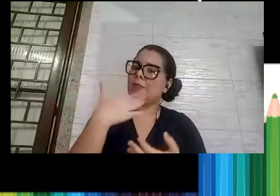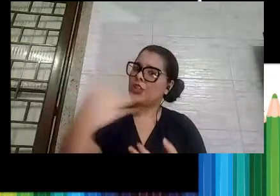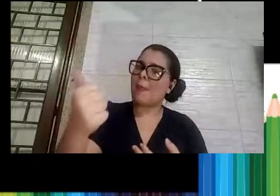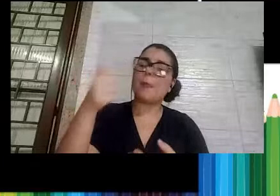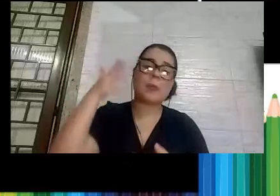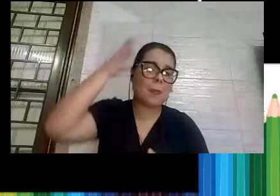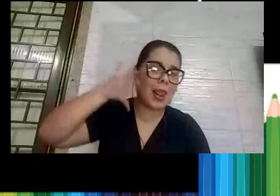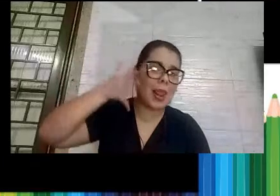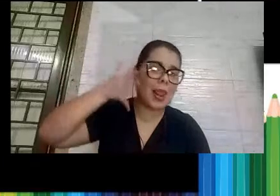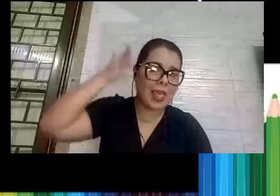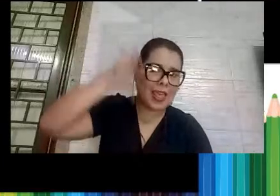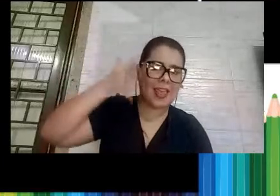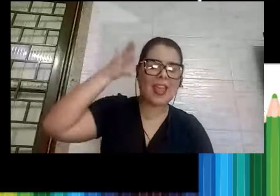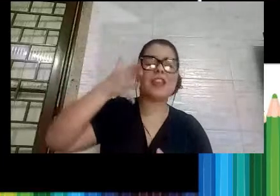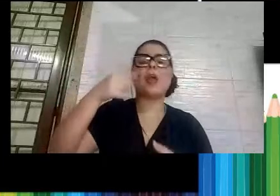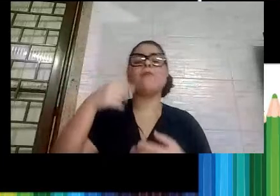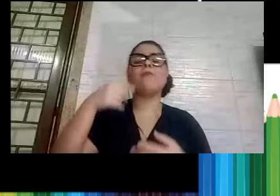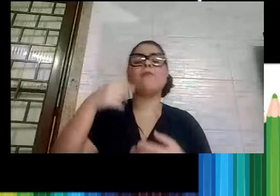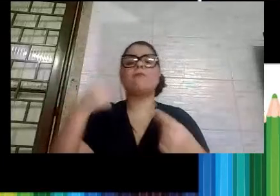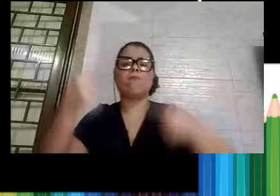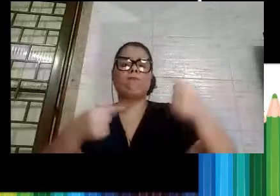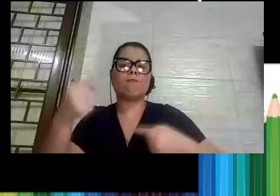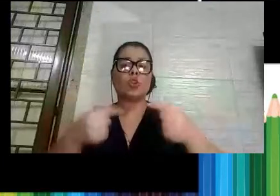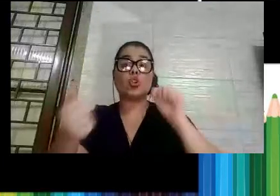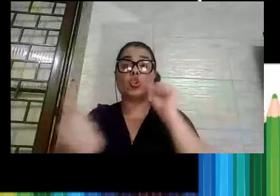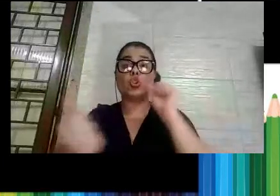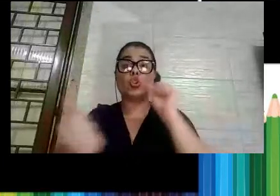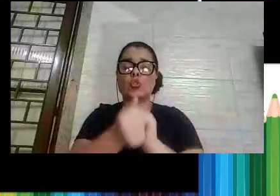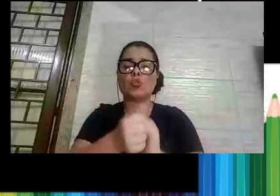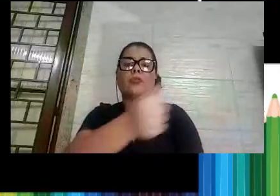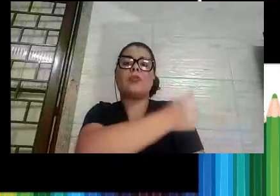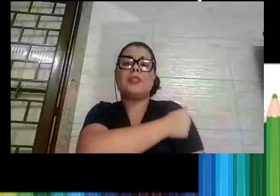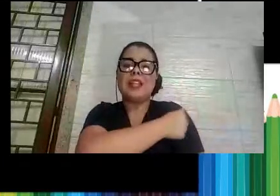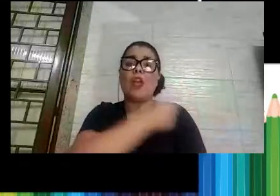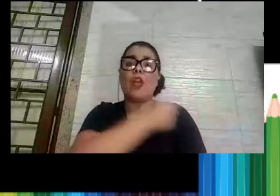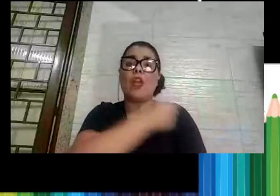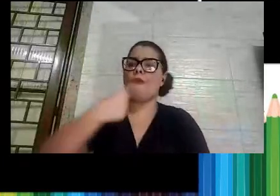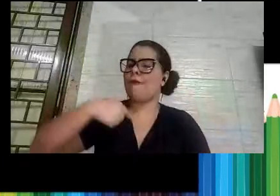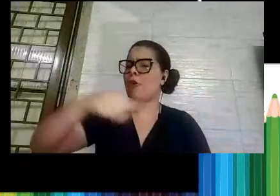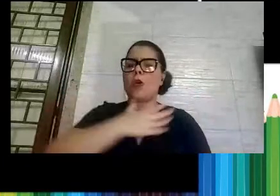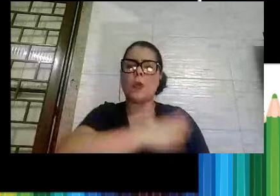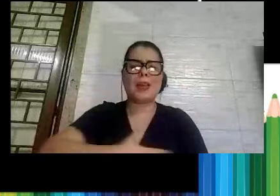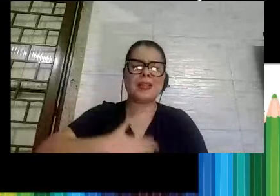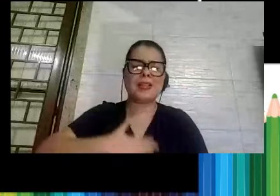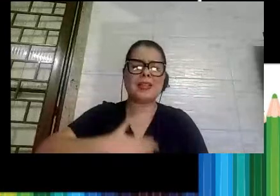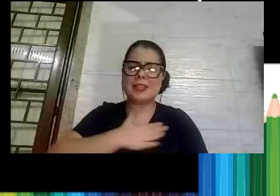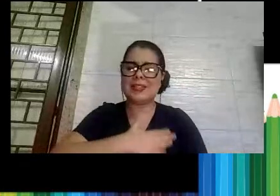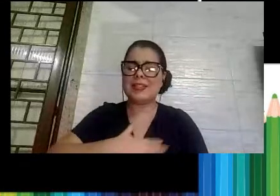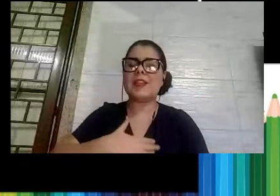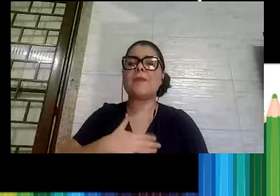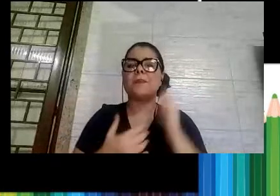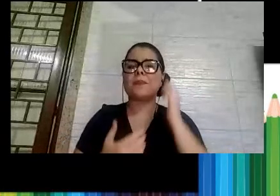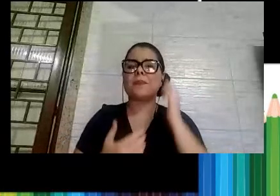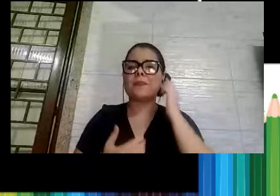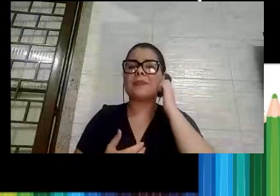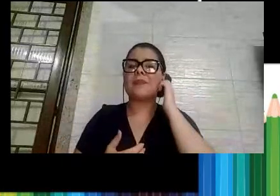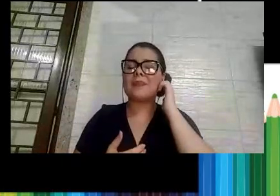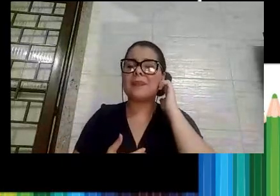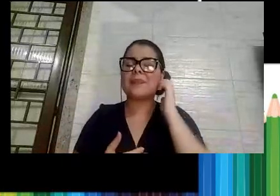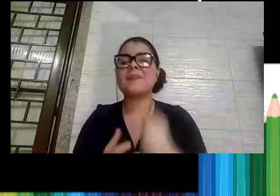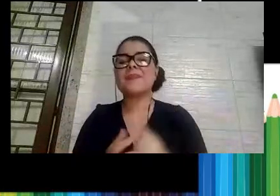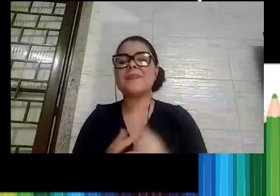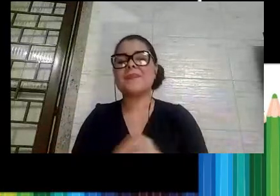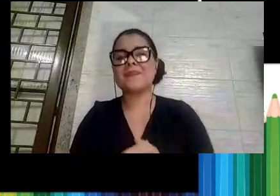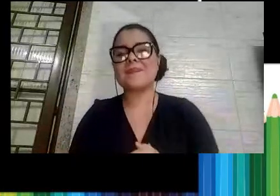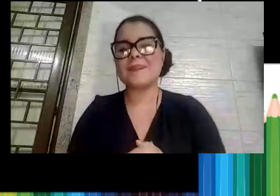para um debate, para uma atividade com os alunos, eu vou com o maior prazer, com certeza o Marcel já está convidado,